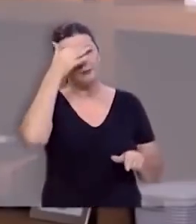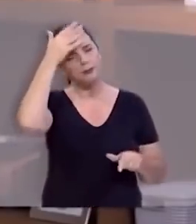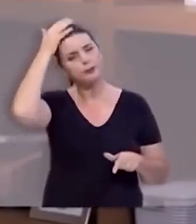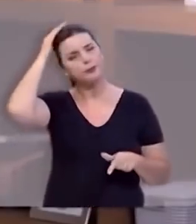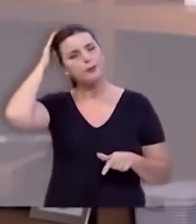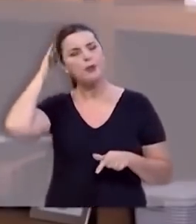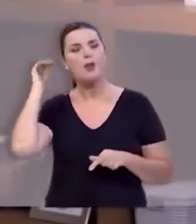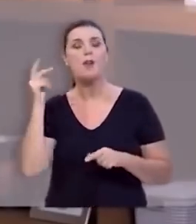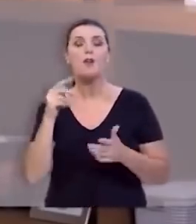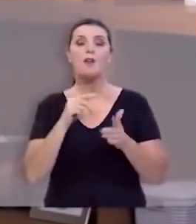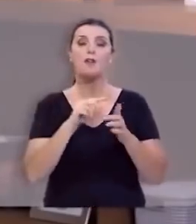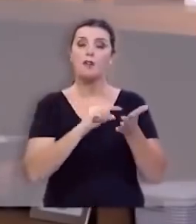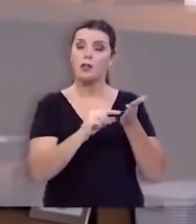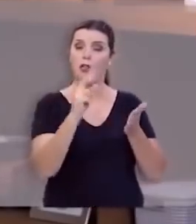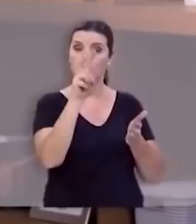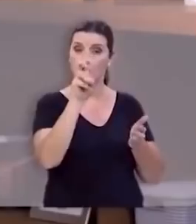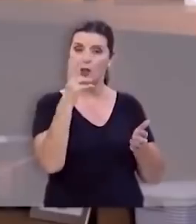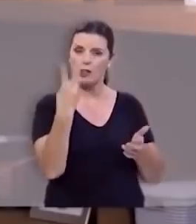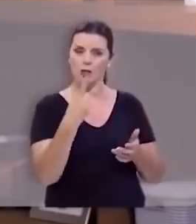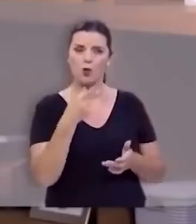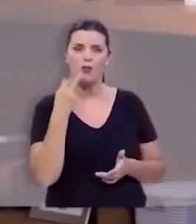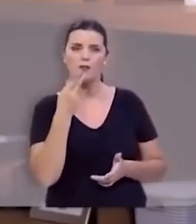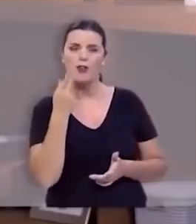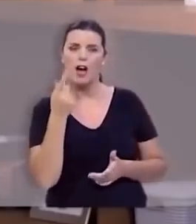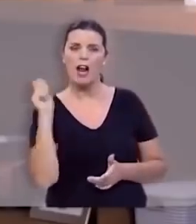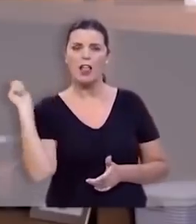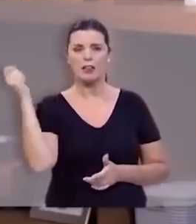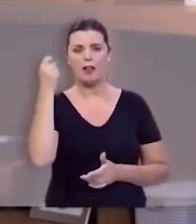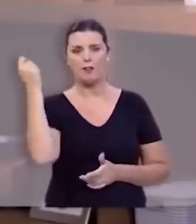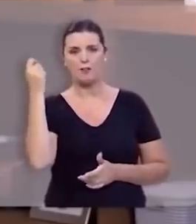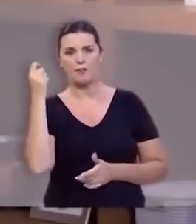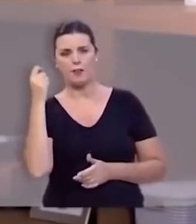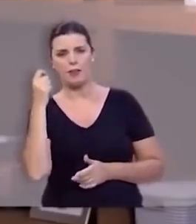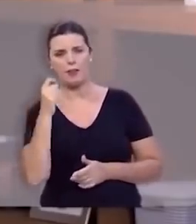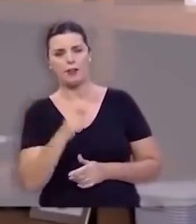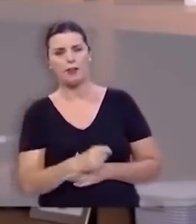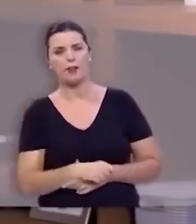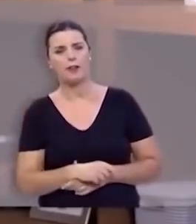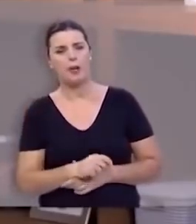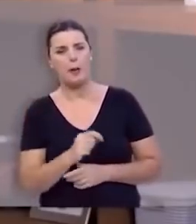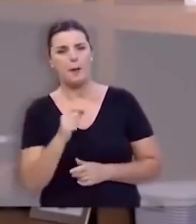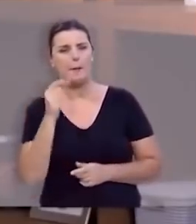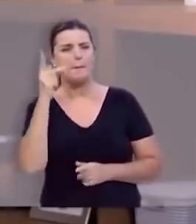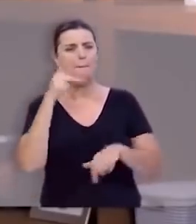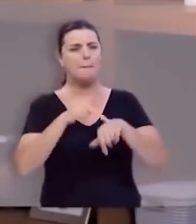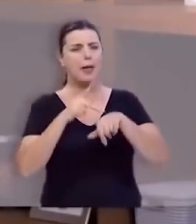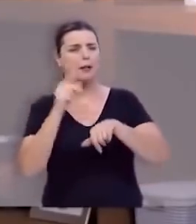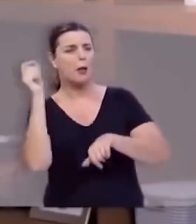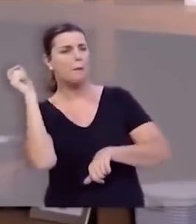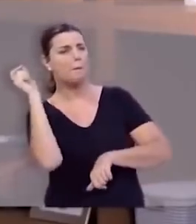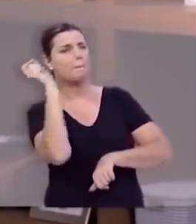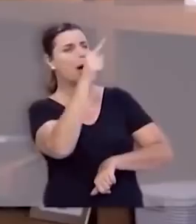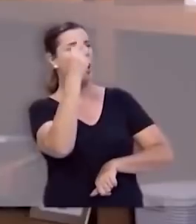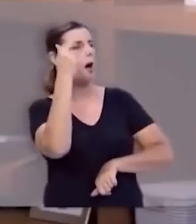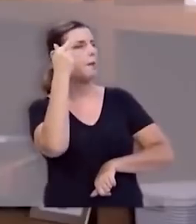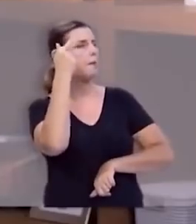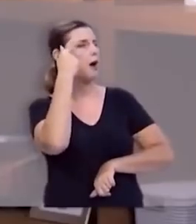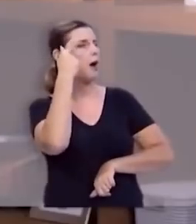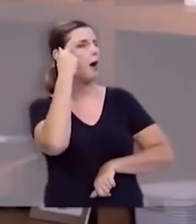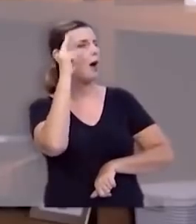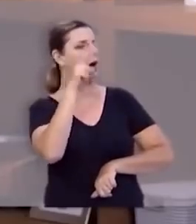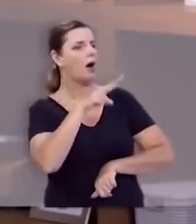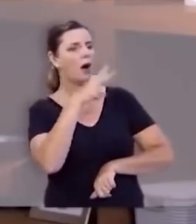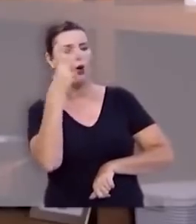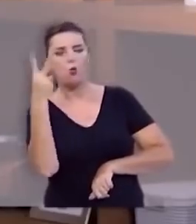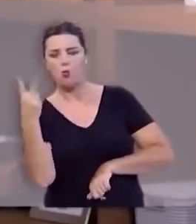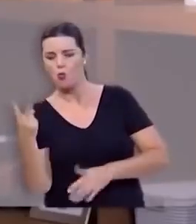52 nos diz que Davi crava a pedra na testa do gigante Golias. Ele cai